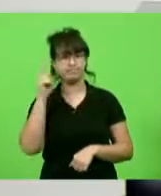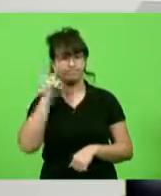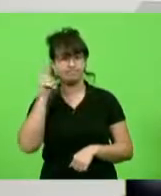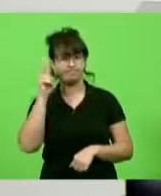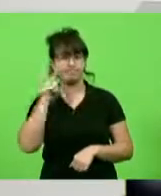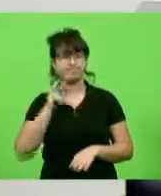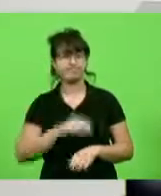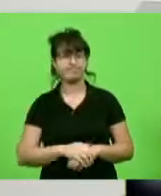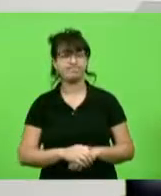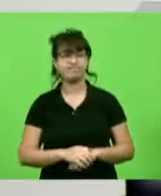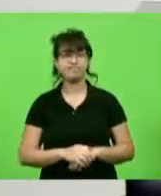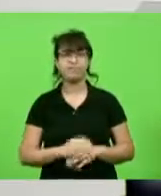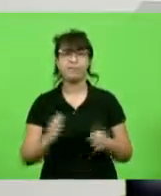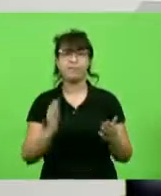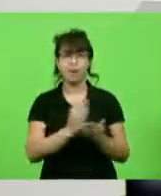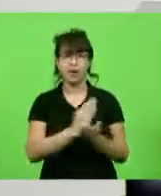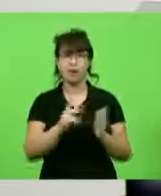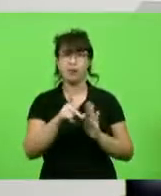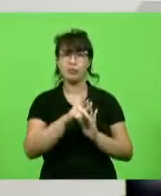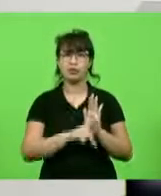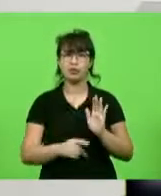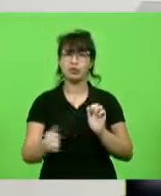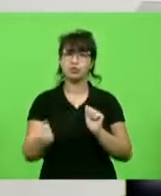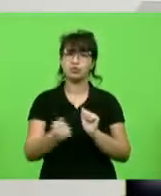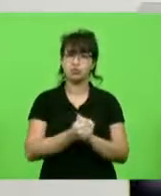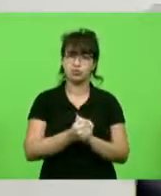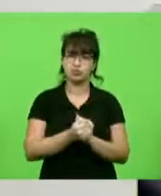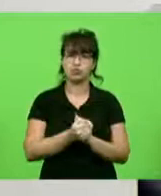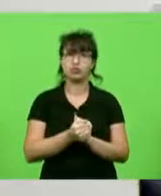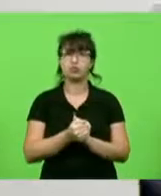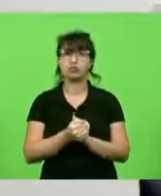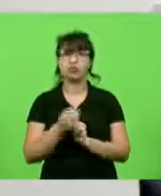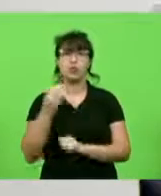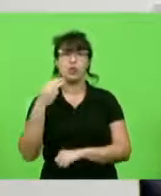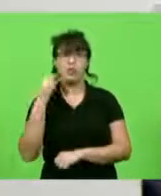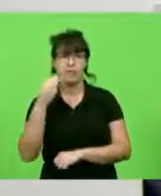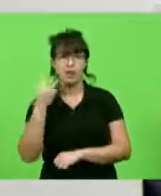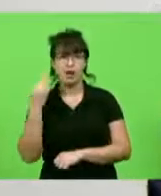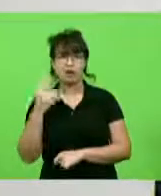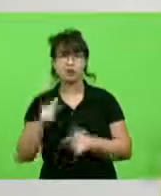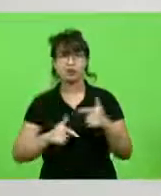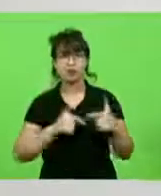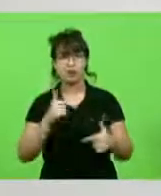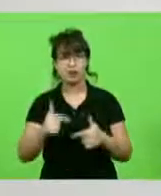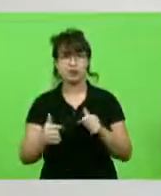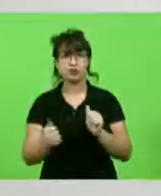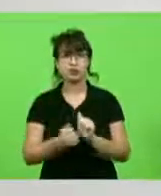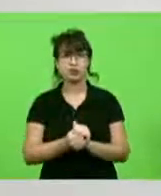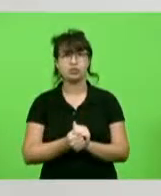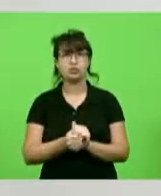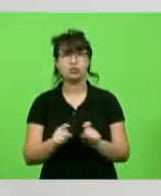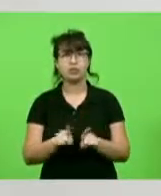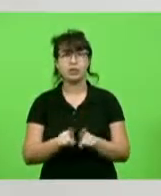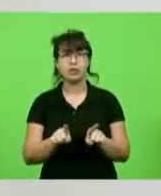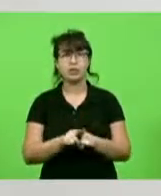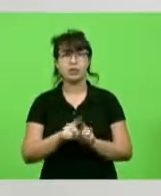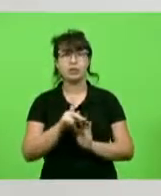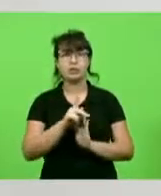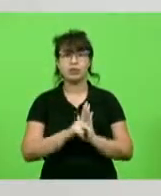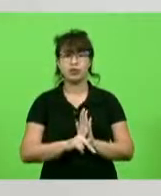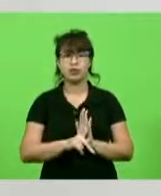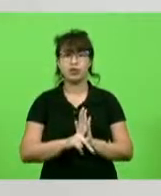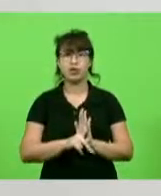oportunidade de, em alguns projetos, trabalhar junto com o deputado Márcio Machado, entre um deles, o projeto de desrespeito à